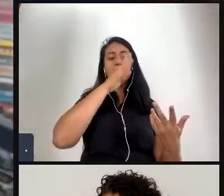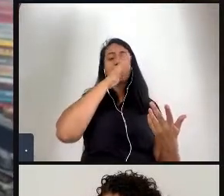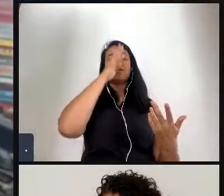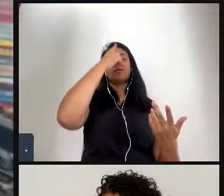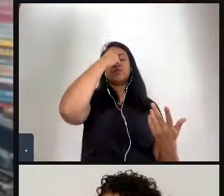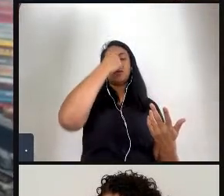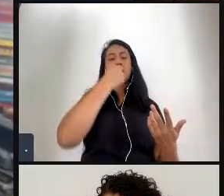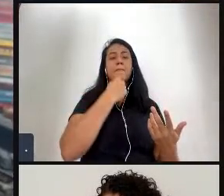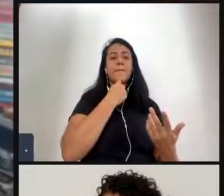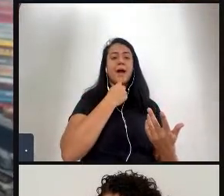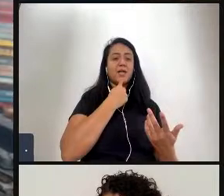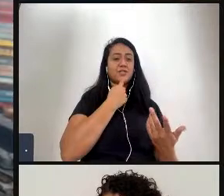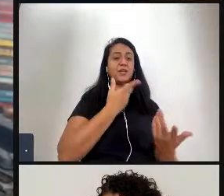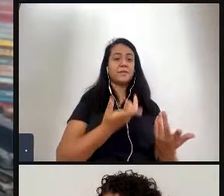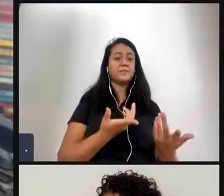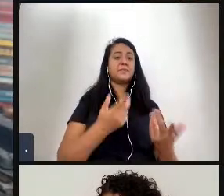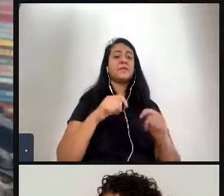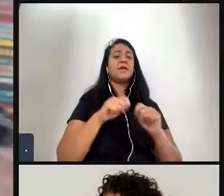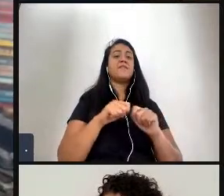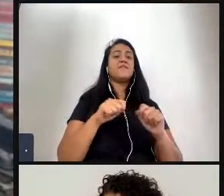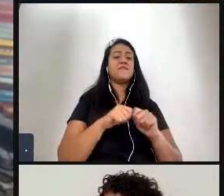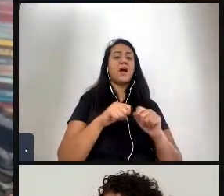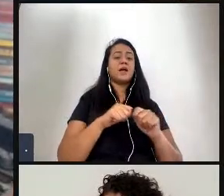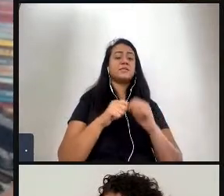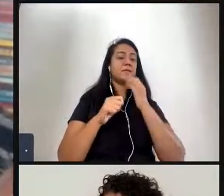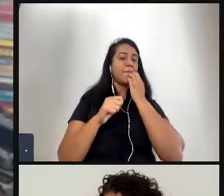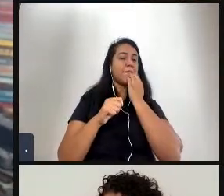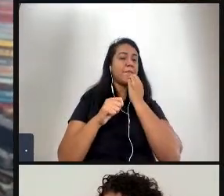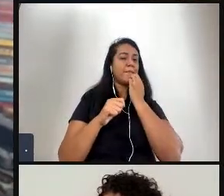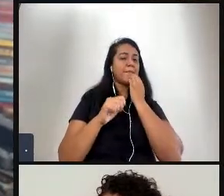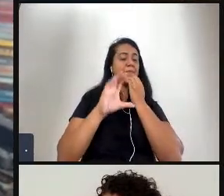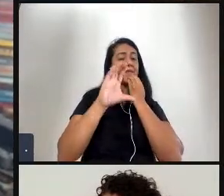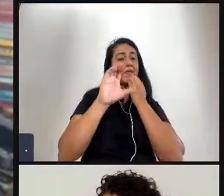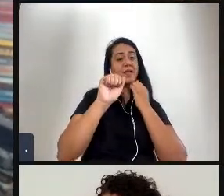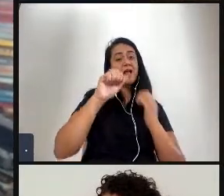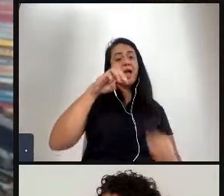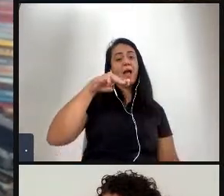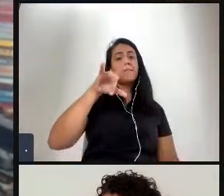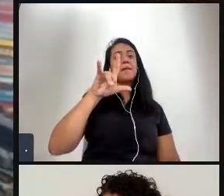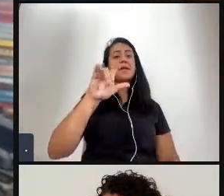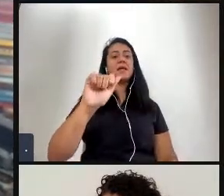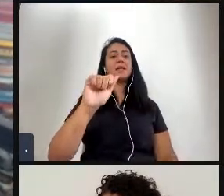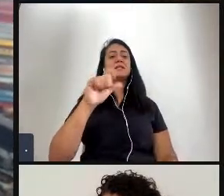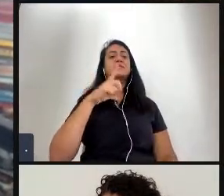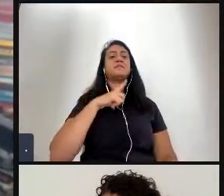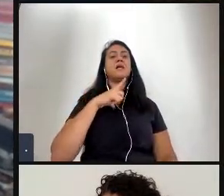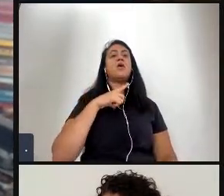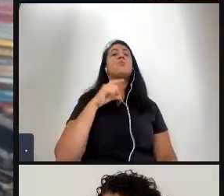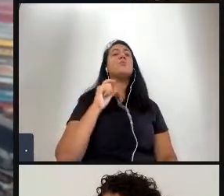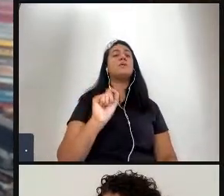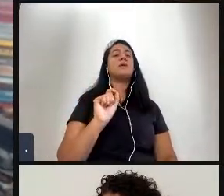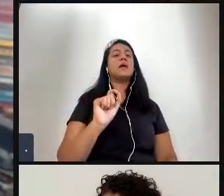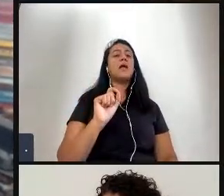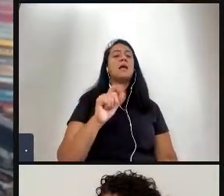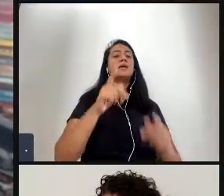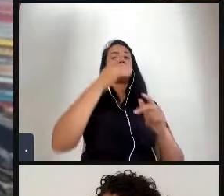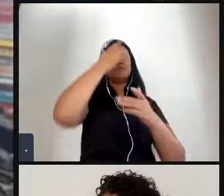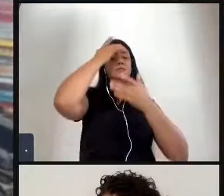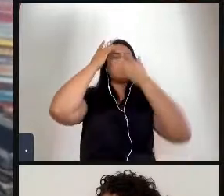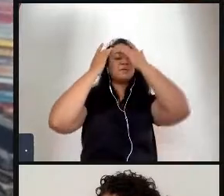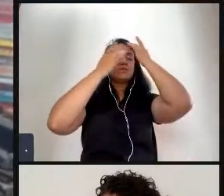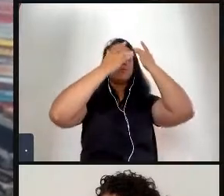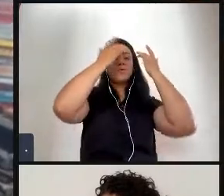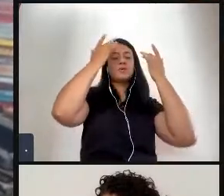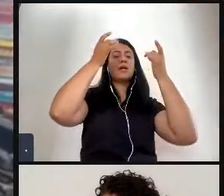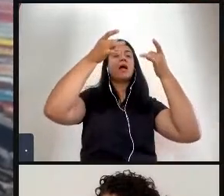faz com que cada vez mais por exemplo a Camila Pagra fala assim isso está levando o seguinte as pessoas abandonarem as belas artes